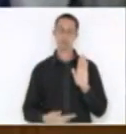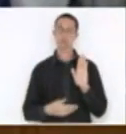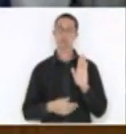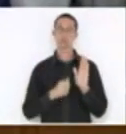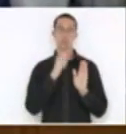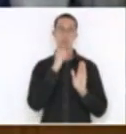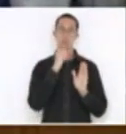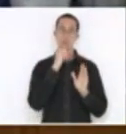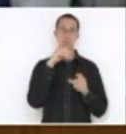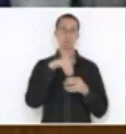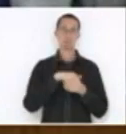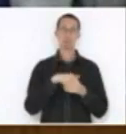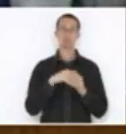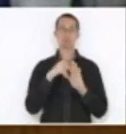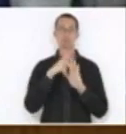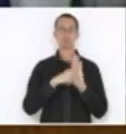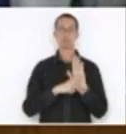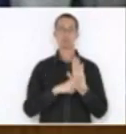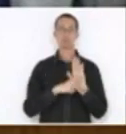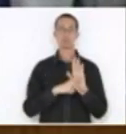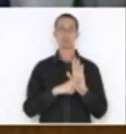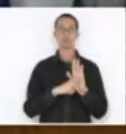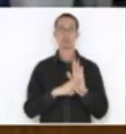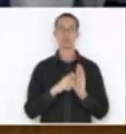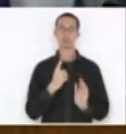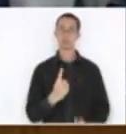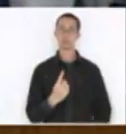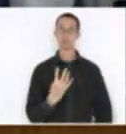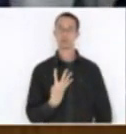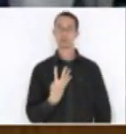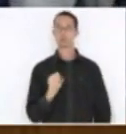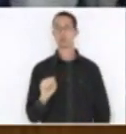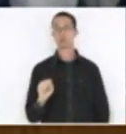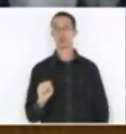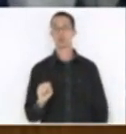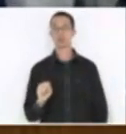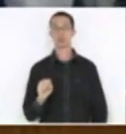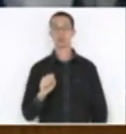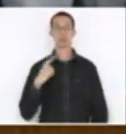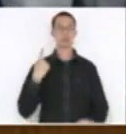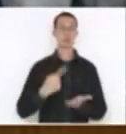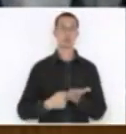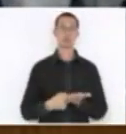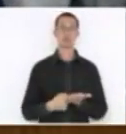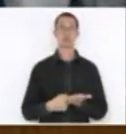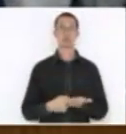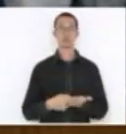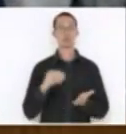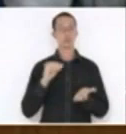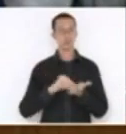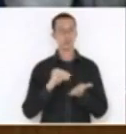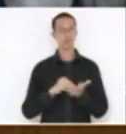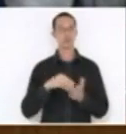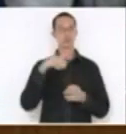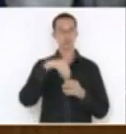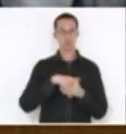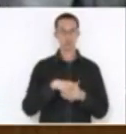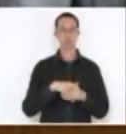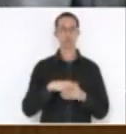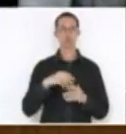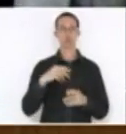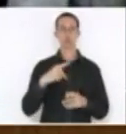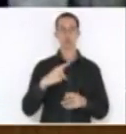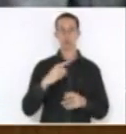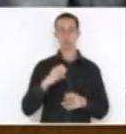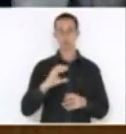que autoriza o que é o 148, que foi acordado. Não votamos em segunda turno a PEC e